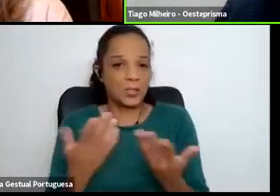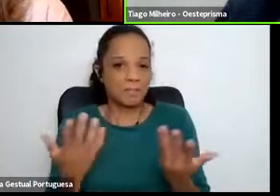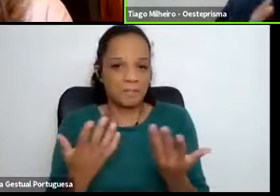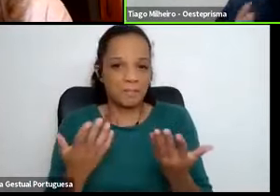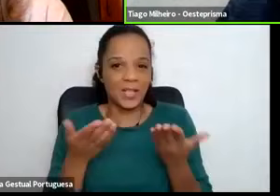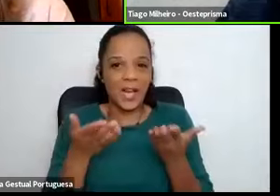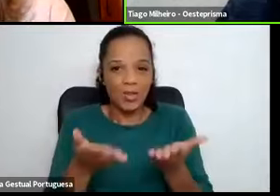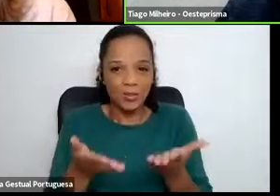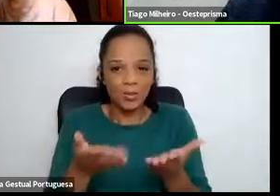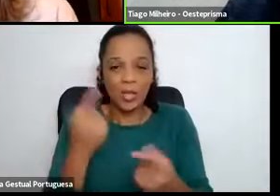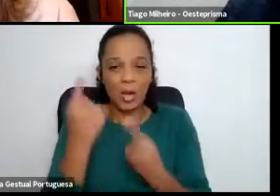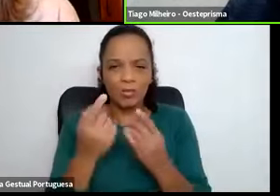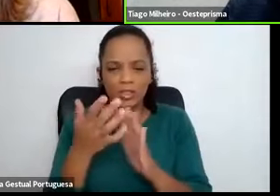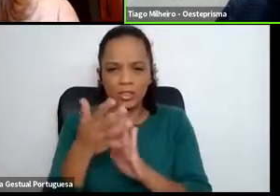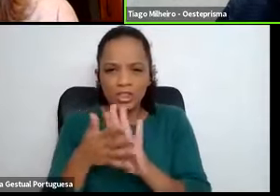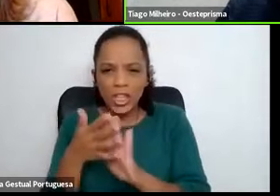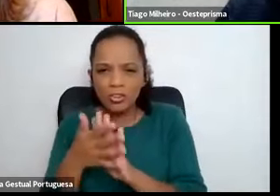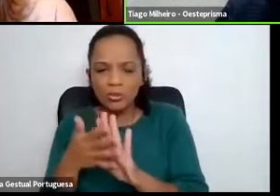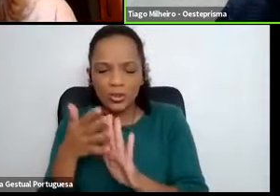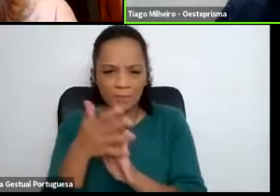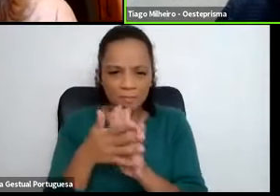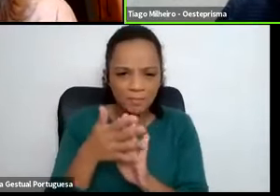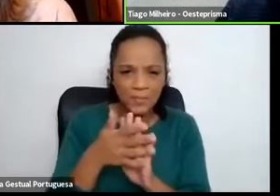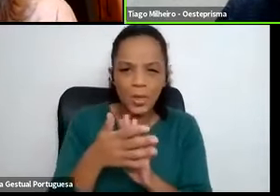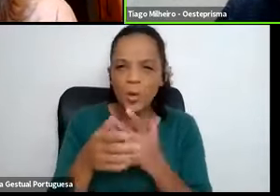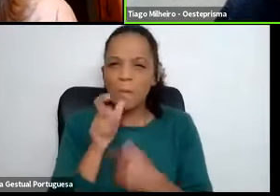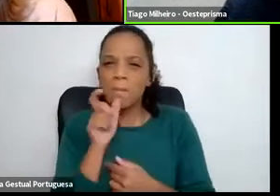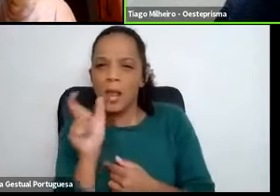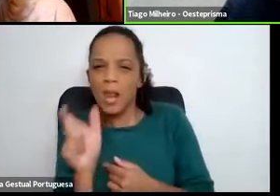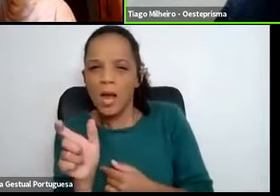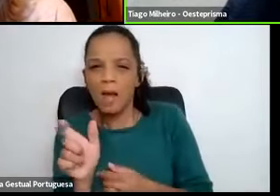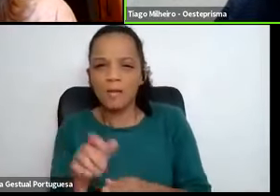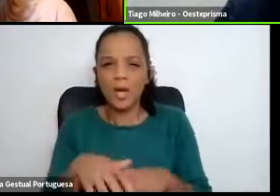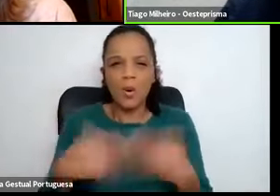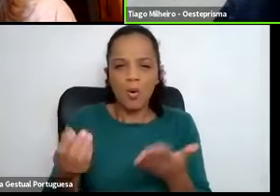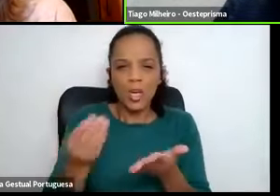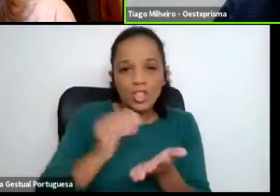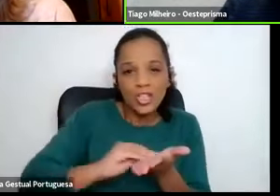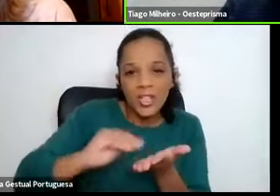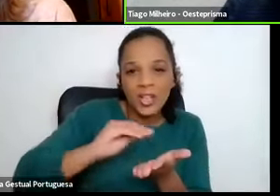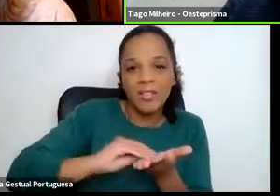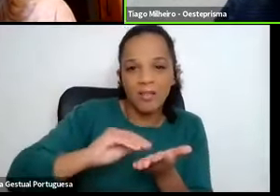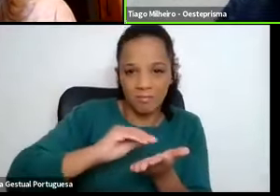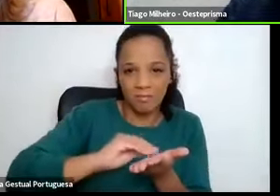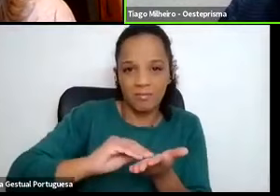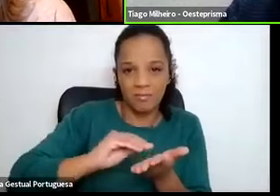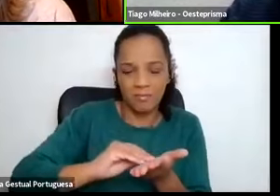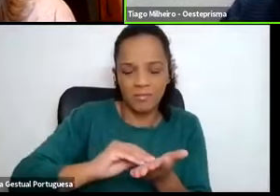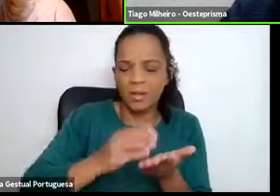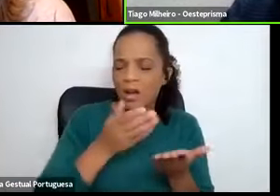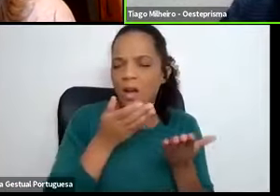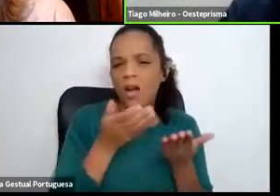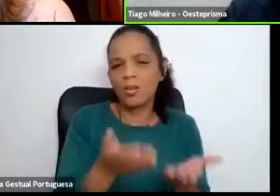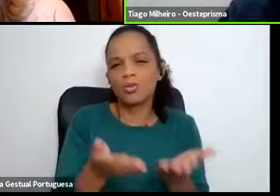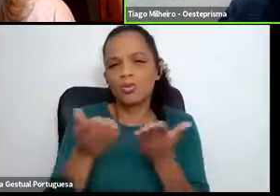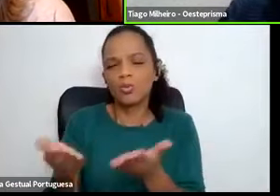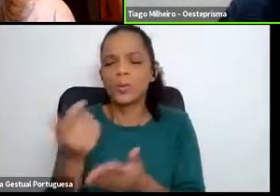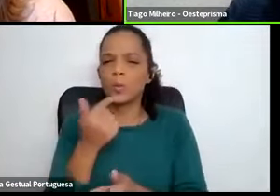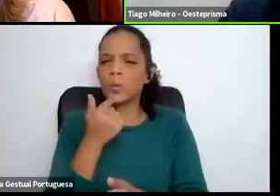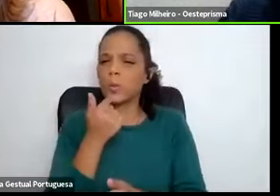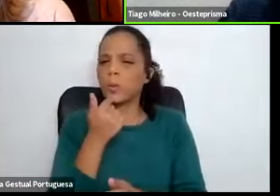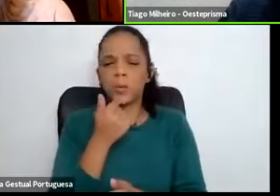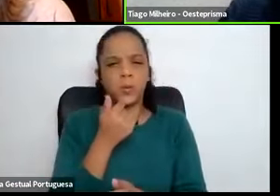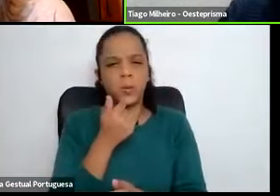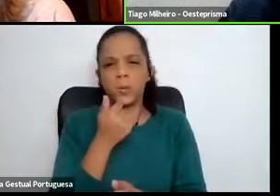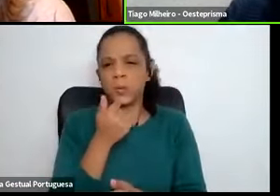algum gesto, ou de alguma palavra, ou de, às vezes, alguma escrita. E isso ajuda bastante na parte